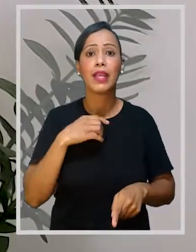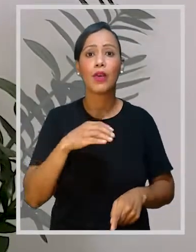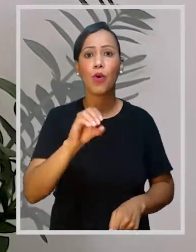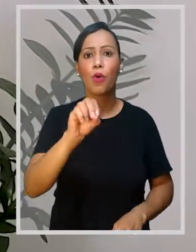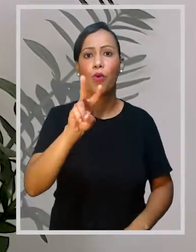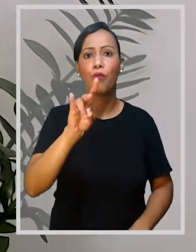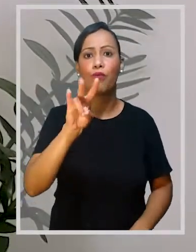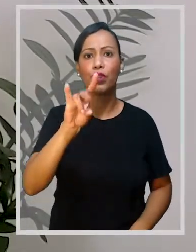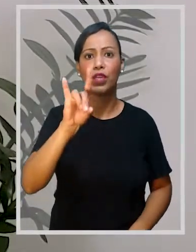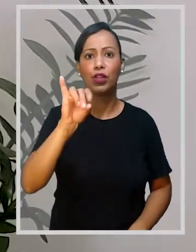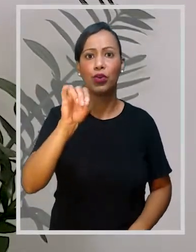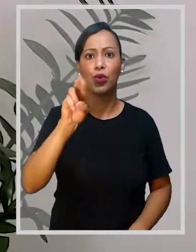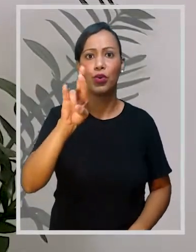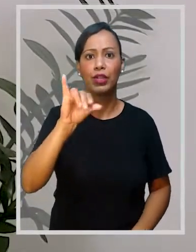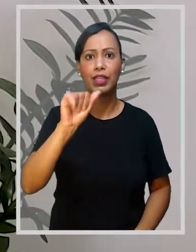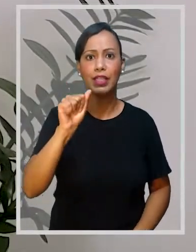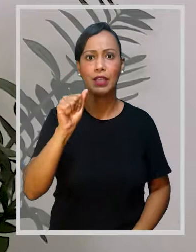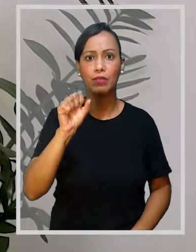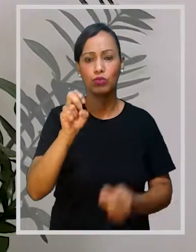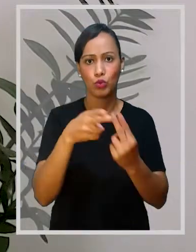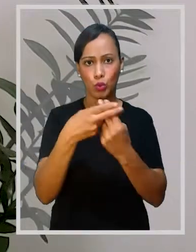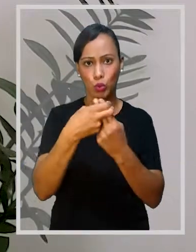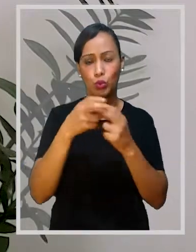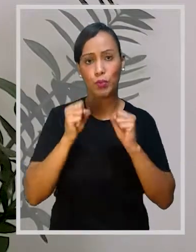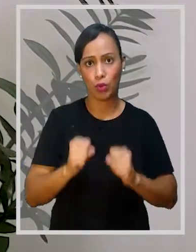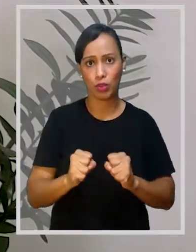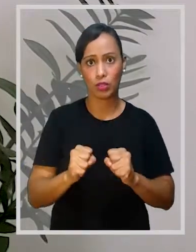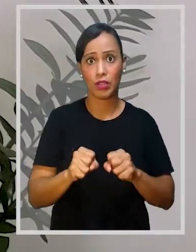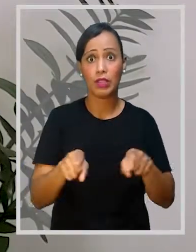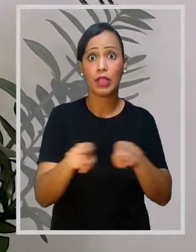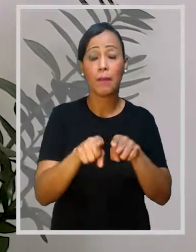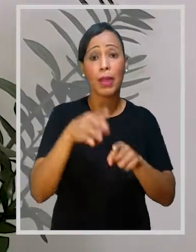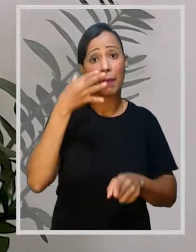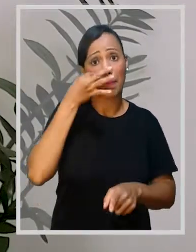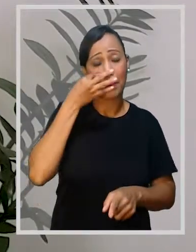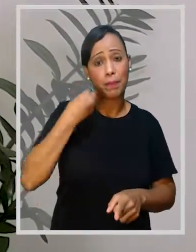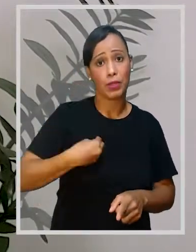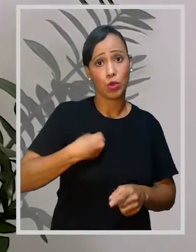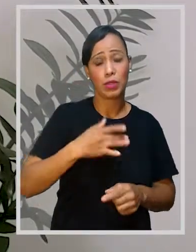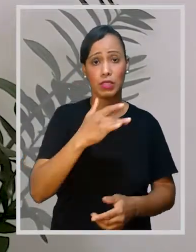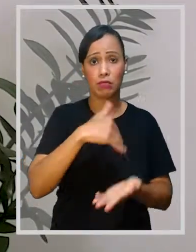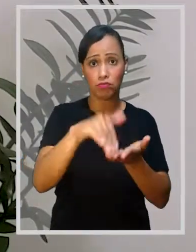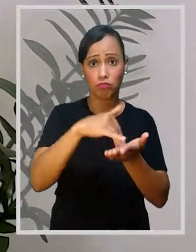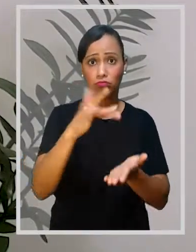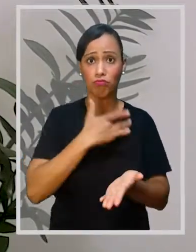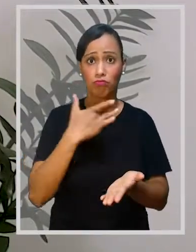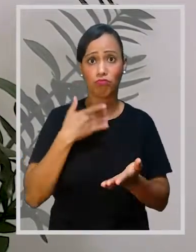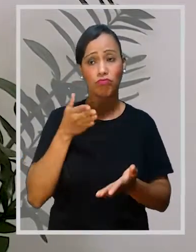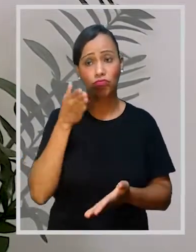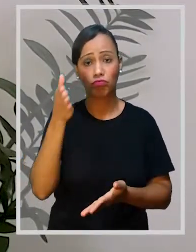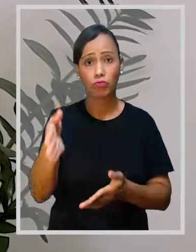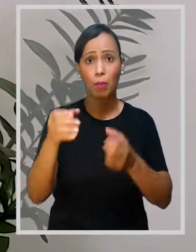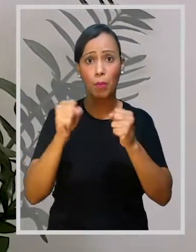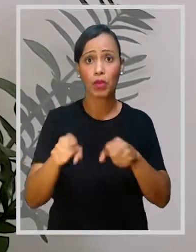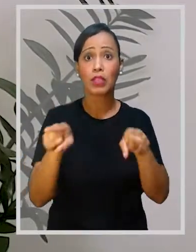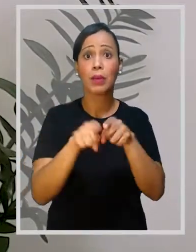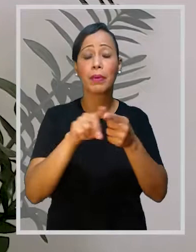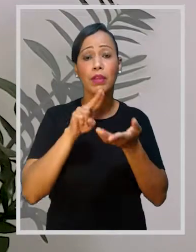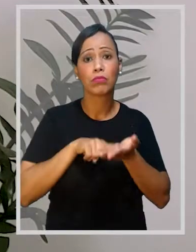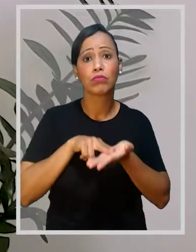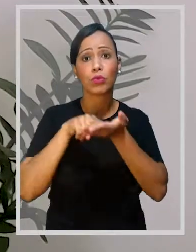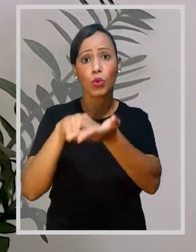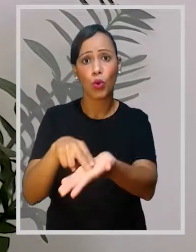internet o portal da Ouvidoria do SUS. Ou, ainda, a solicitação pode ser protocolada pessoalmente na